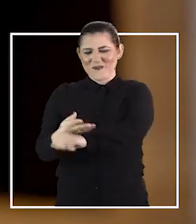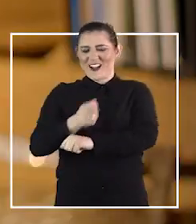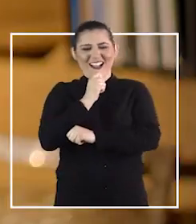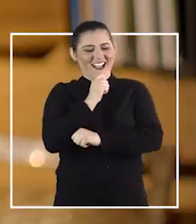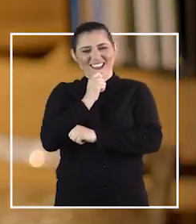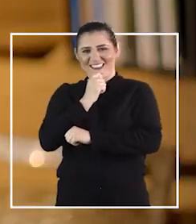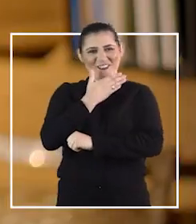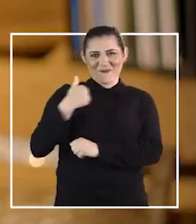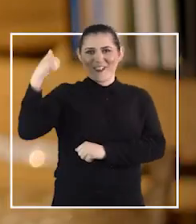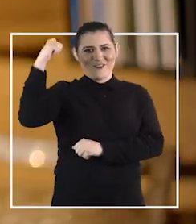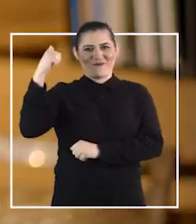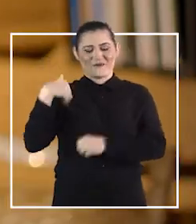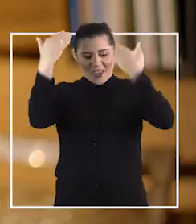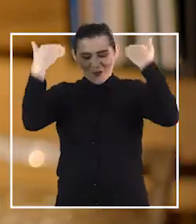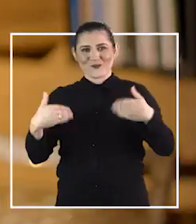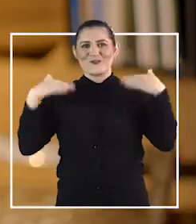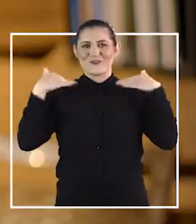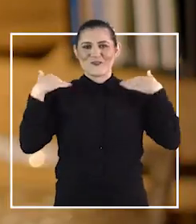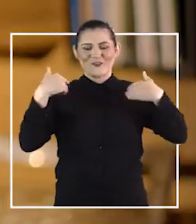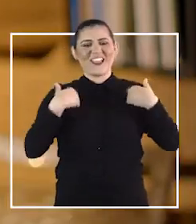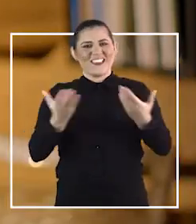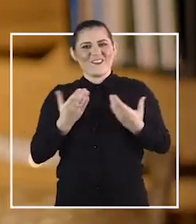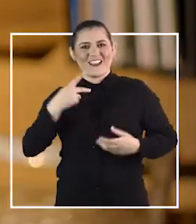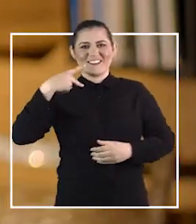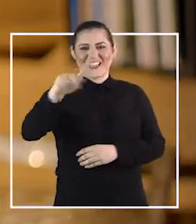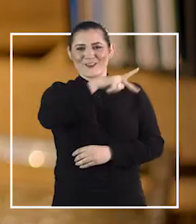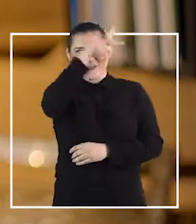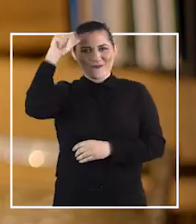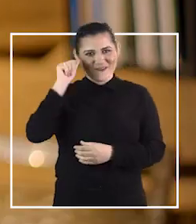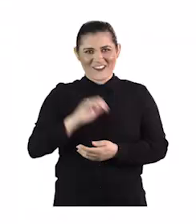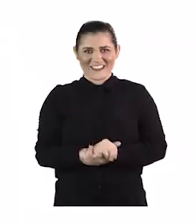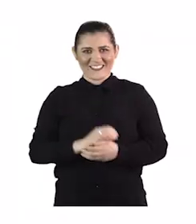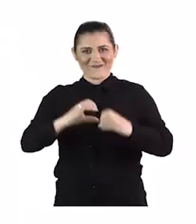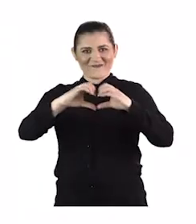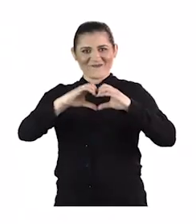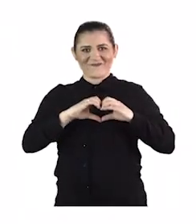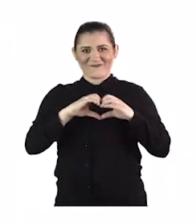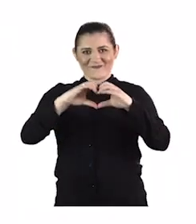Branco ainda melhor. Eu sou Socorro Nery e quero ser a sua prefeita.